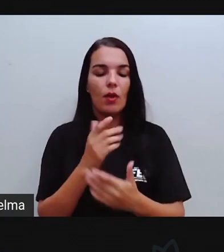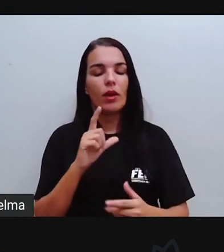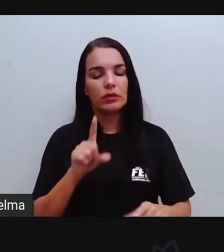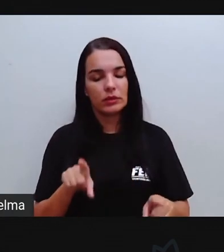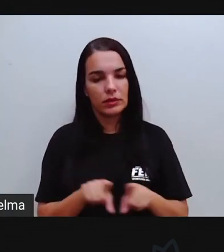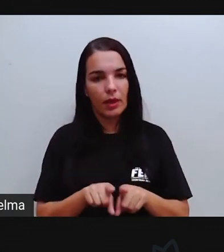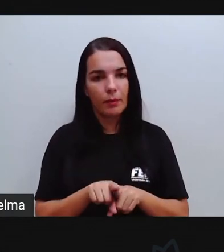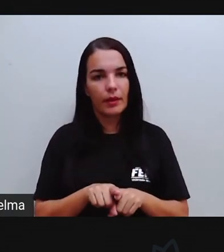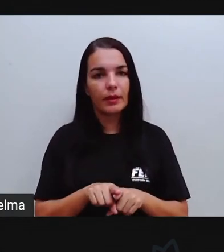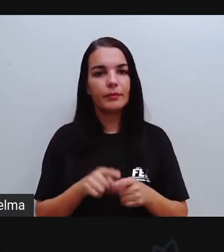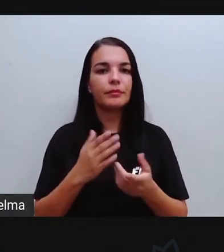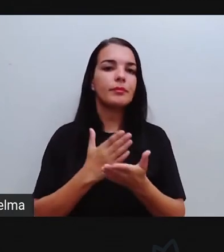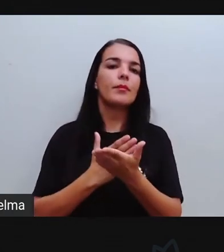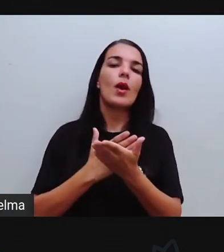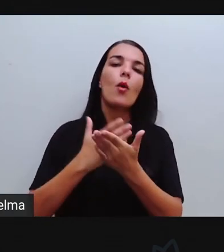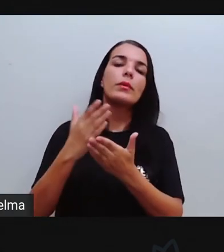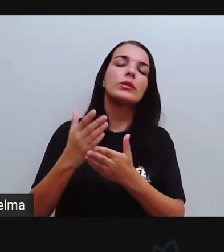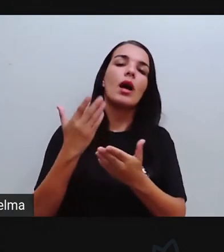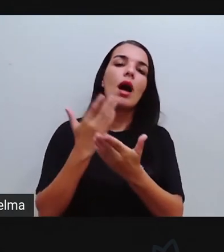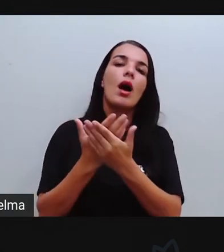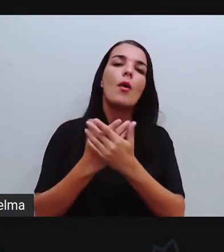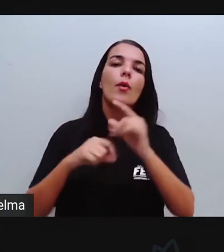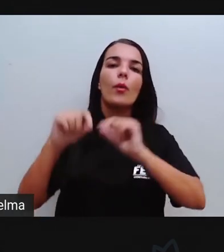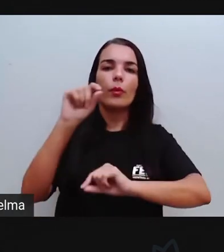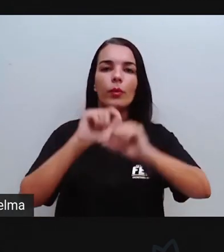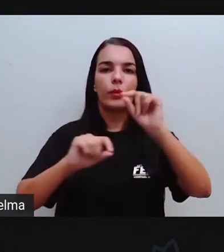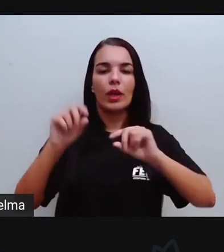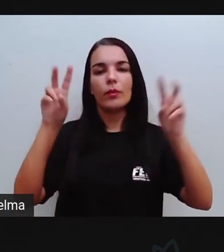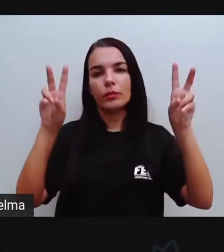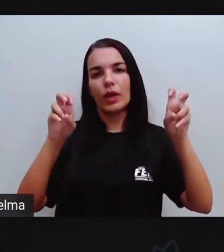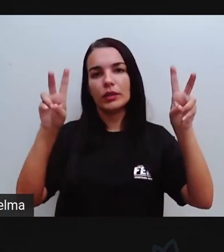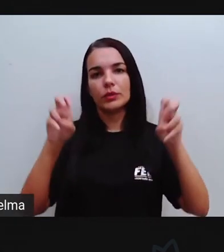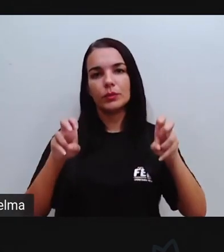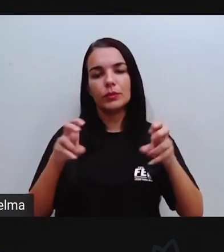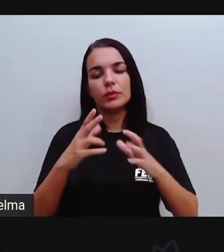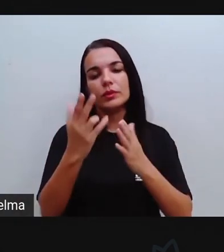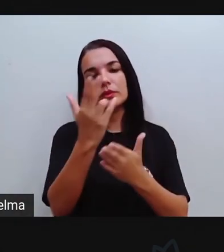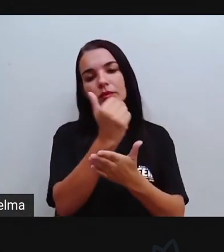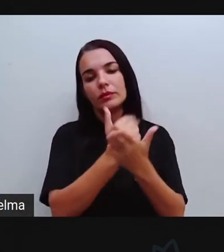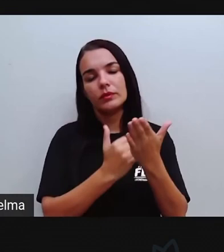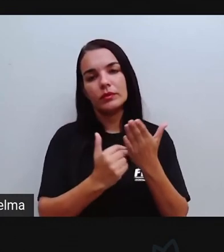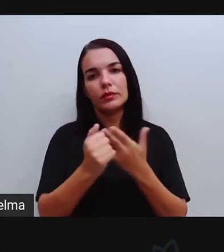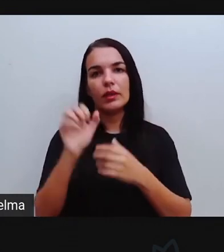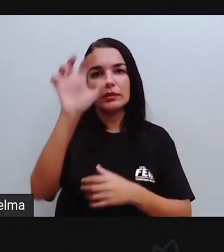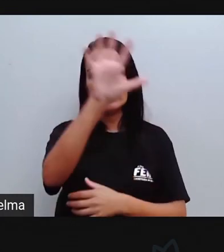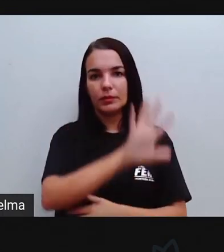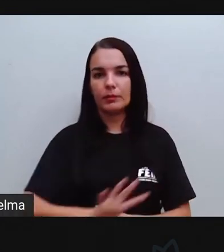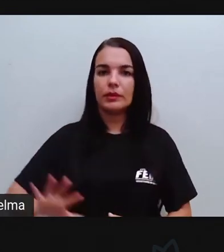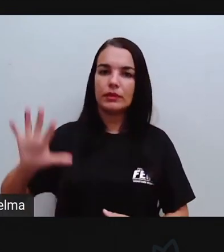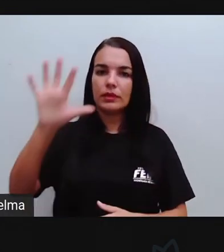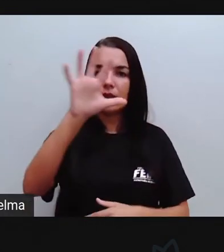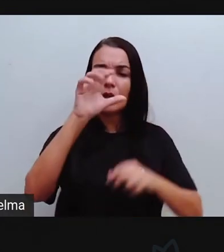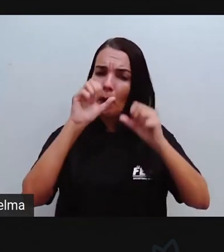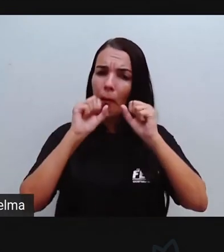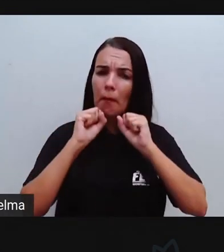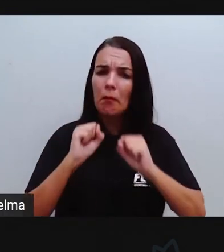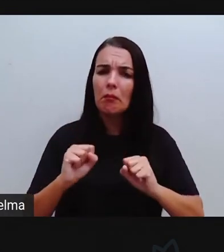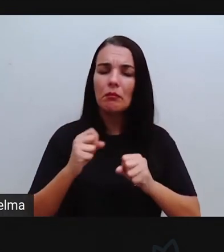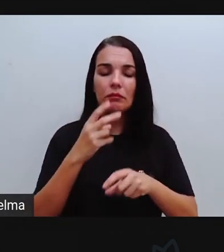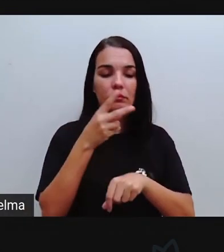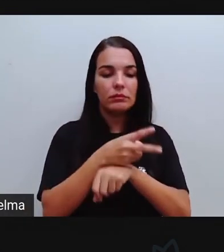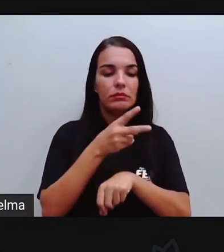iniciou aí sobre esse assunto, sobre as figuras espaciais. Podem assistir quantas vezes vocês acharem